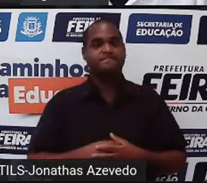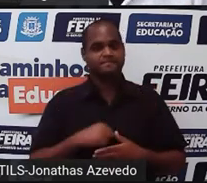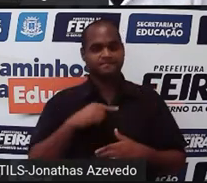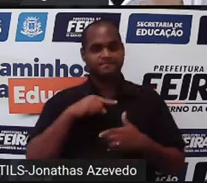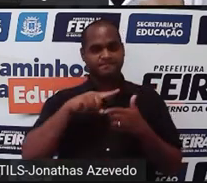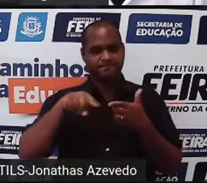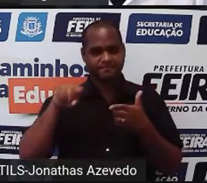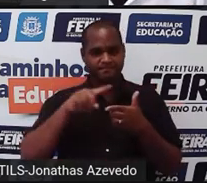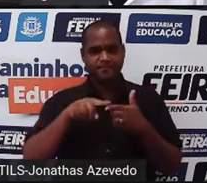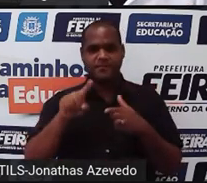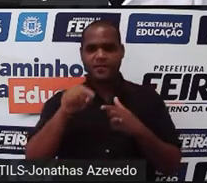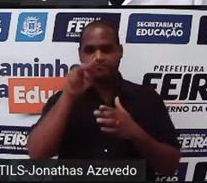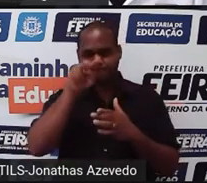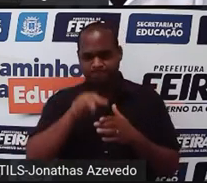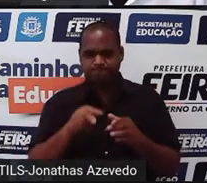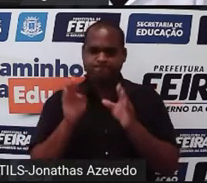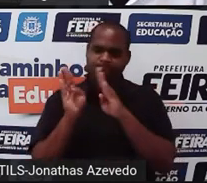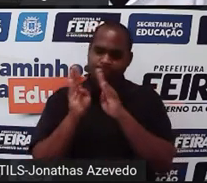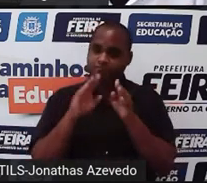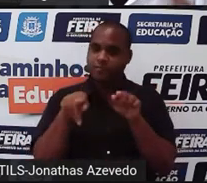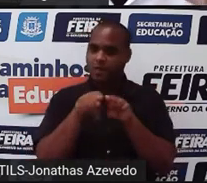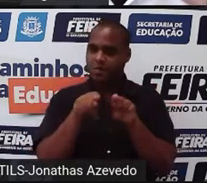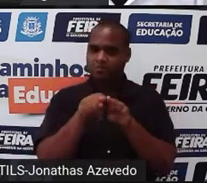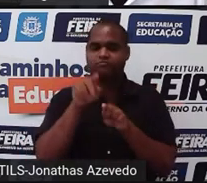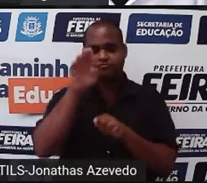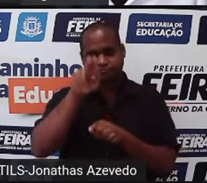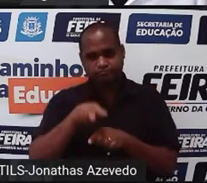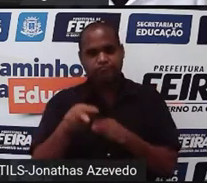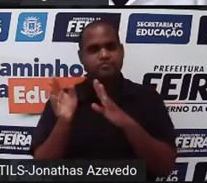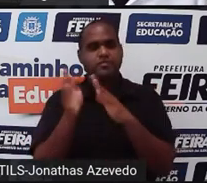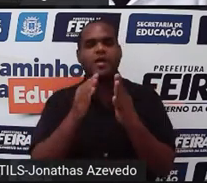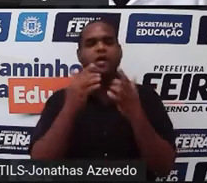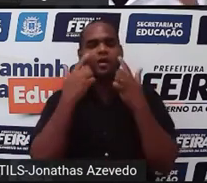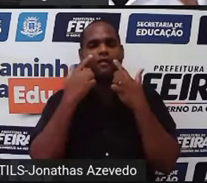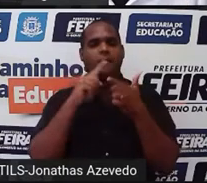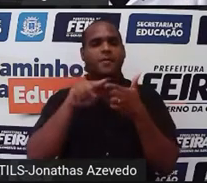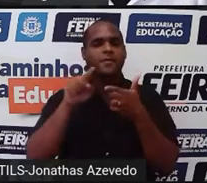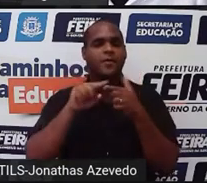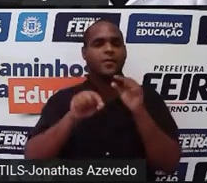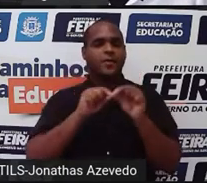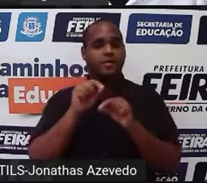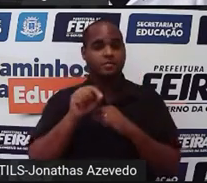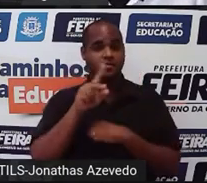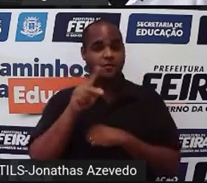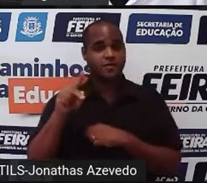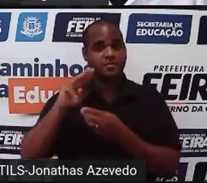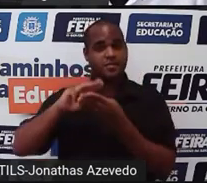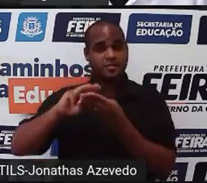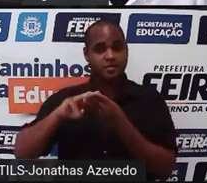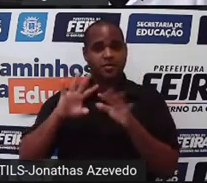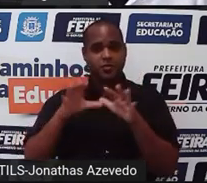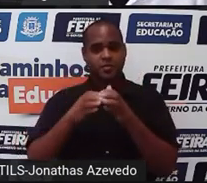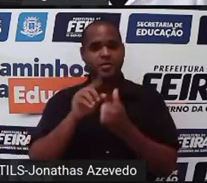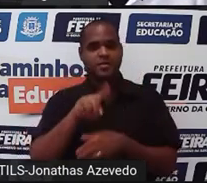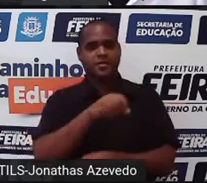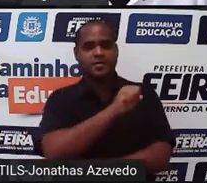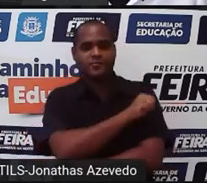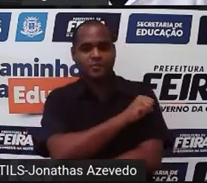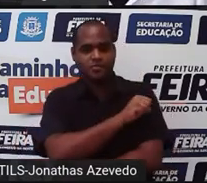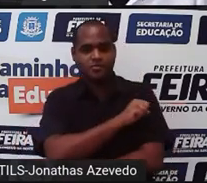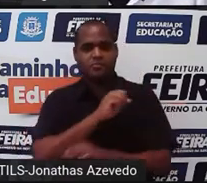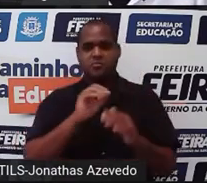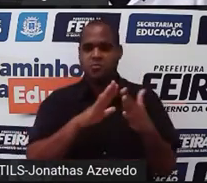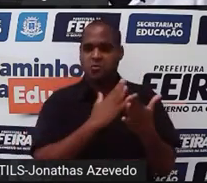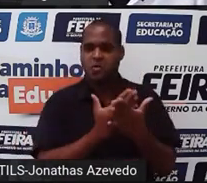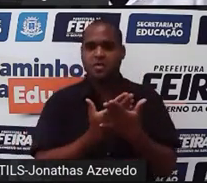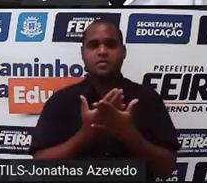problema, você vai lendo, tá? Mas eu vou ler aqui também, o problema diz o seguinte, a professora de matemática da turma de oitavo